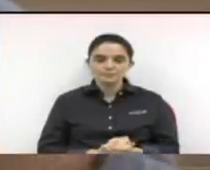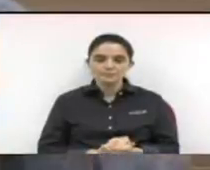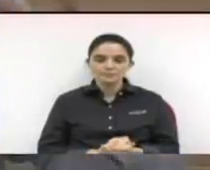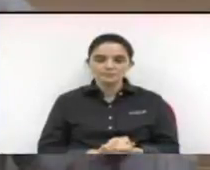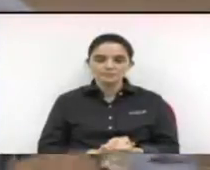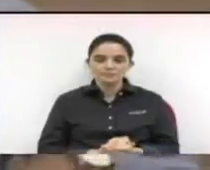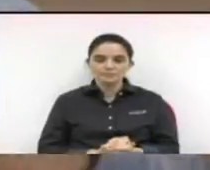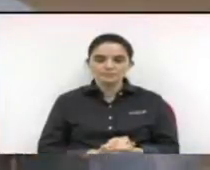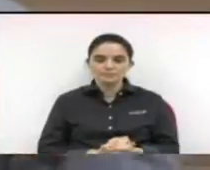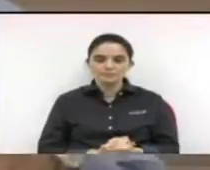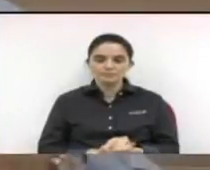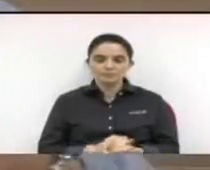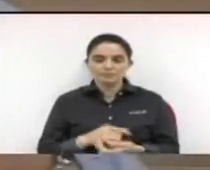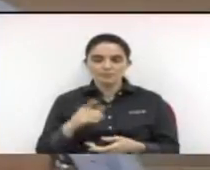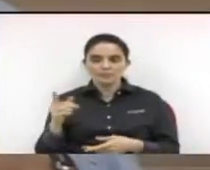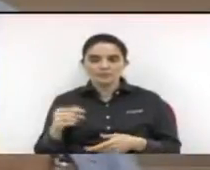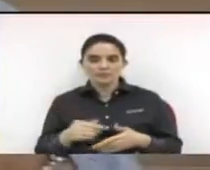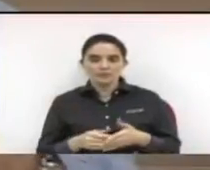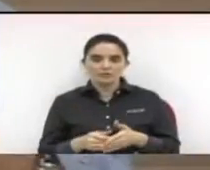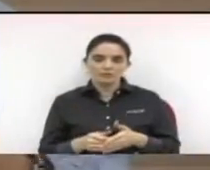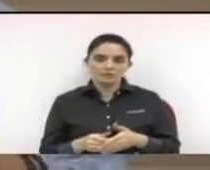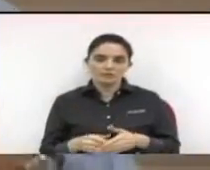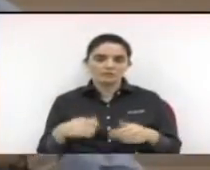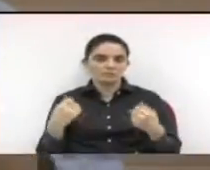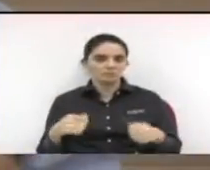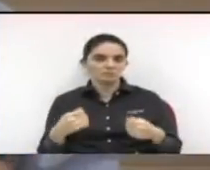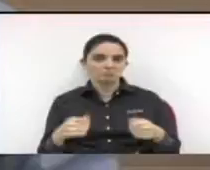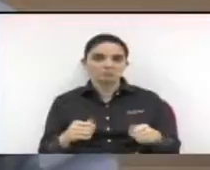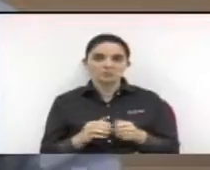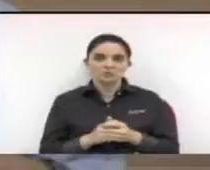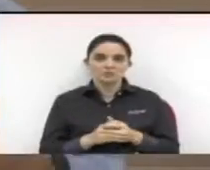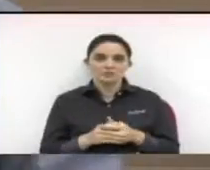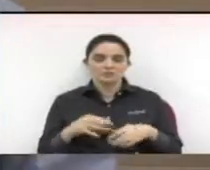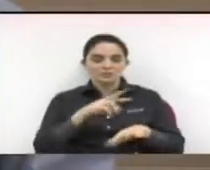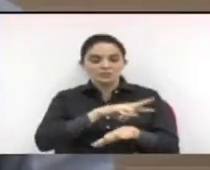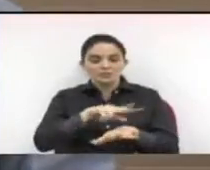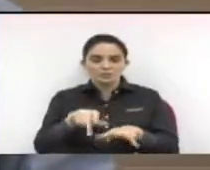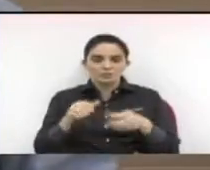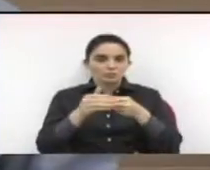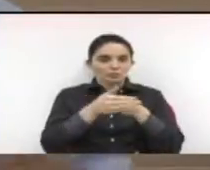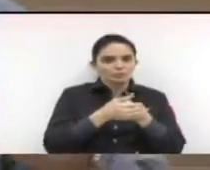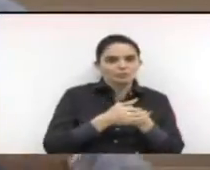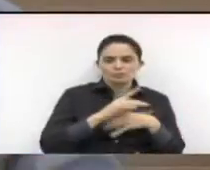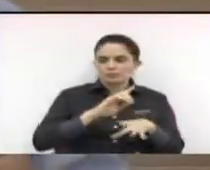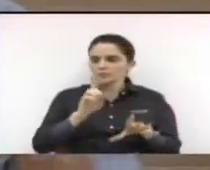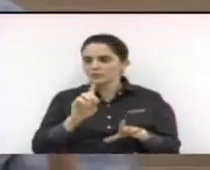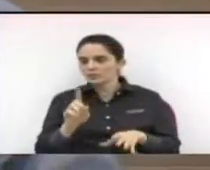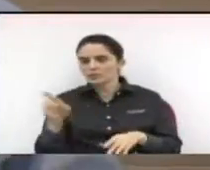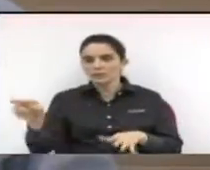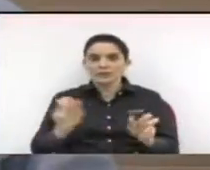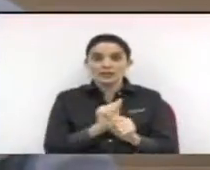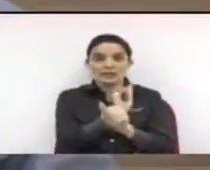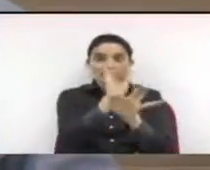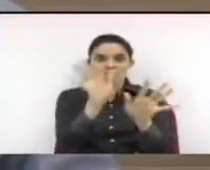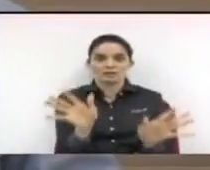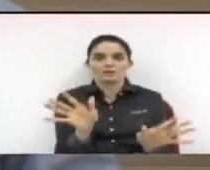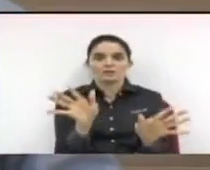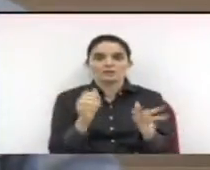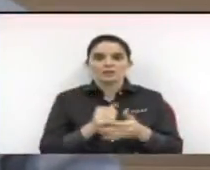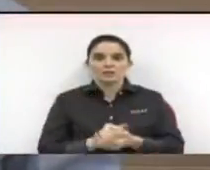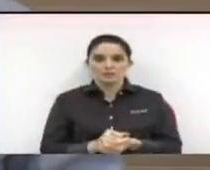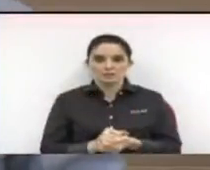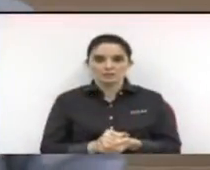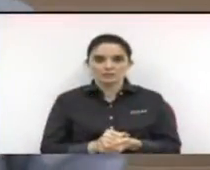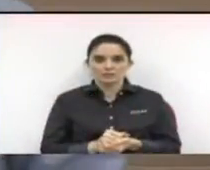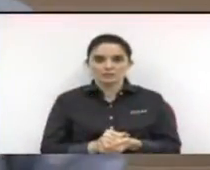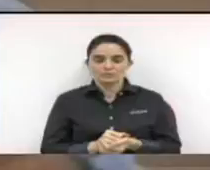para favores ou alguns tipos de outras coisas pouco democráticas e pouco republicanas na hora de se conseguir alguma coisa